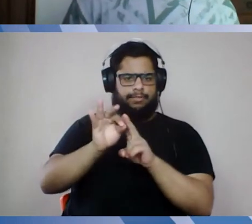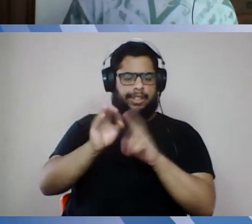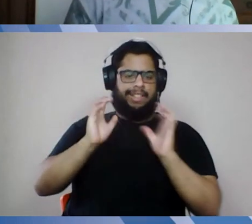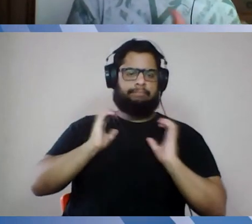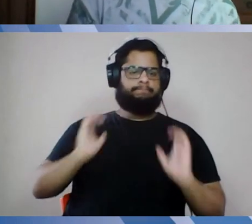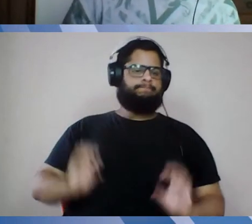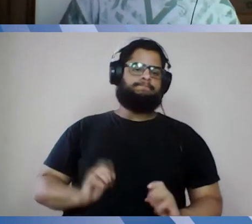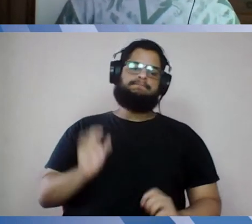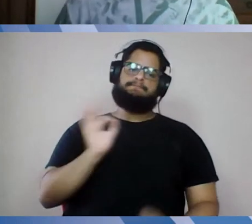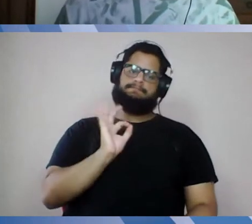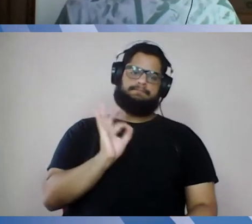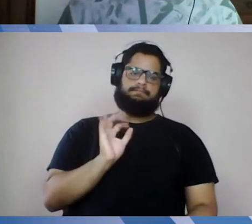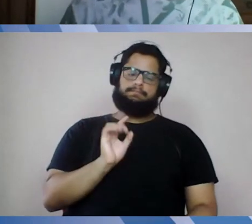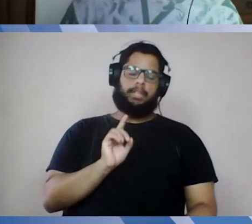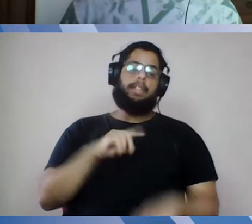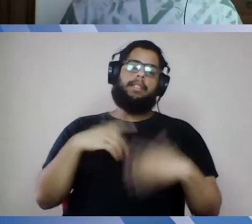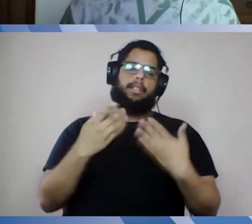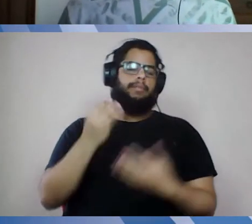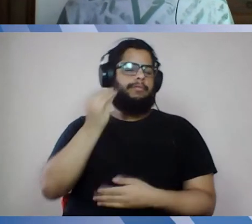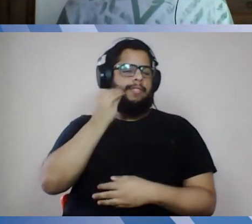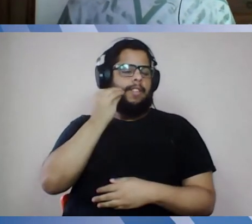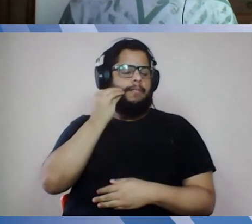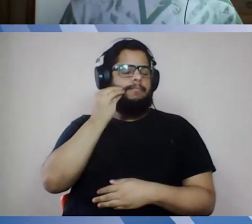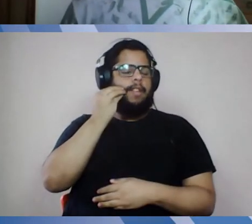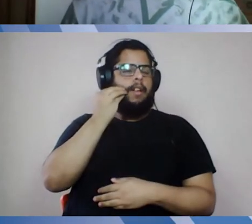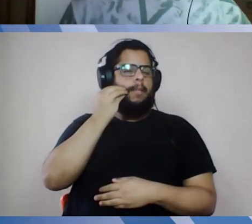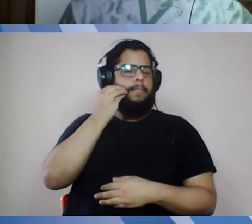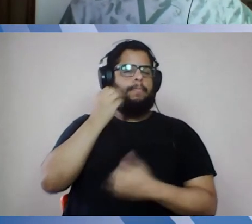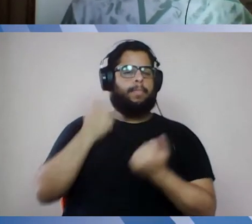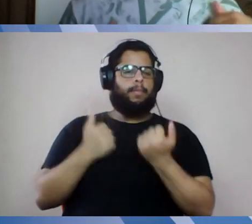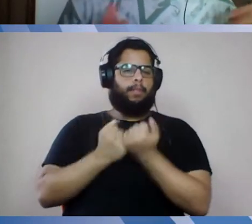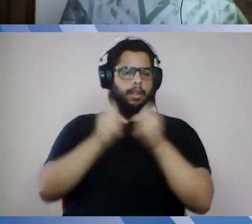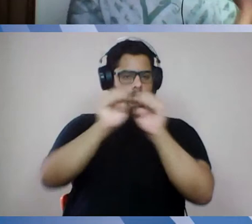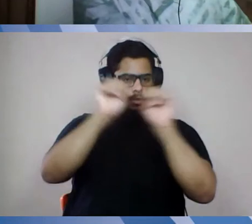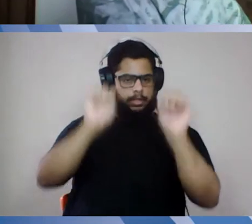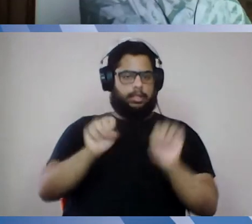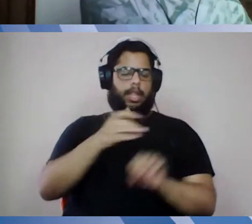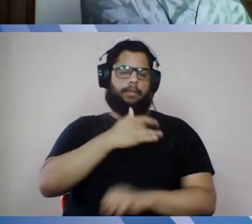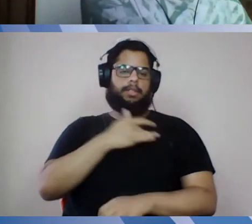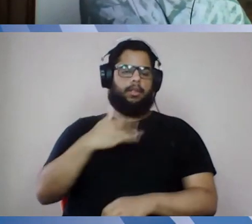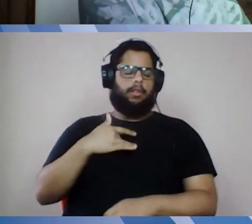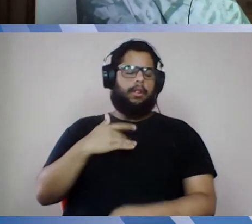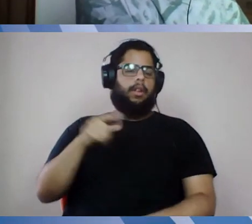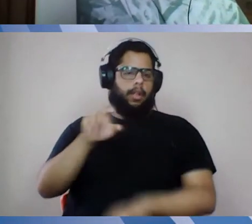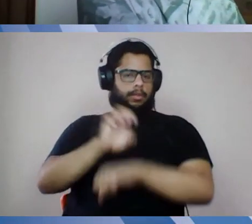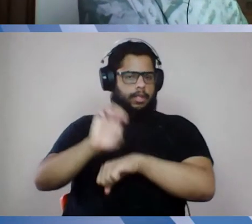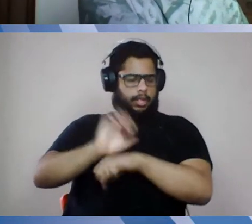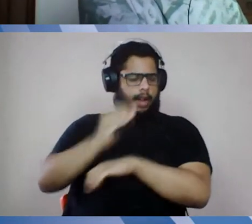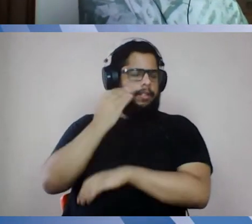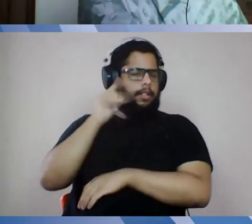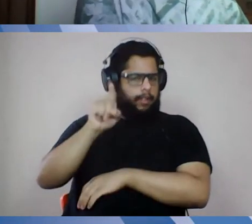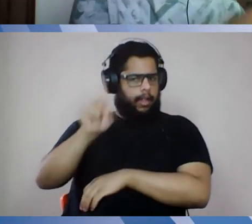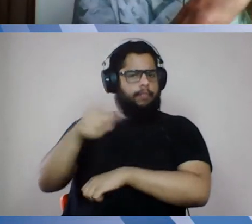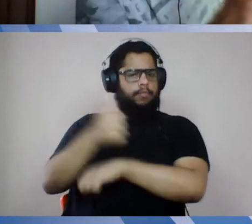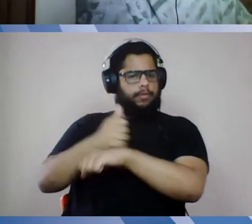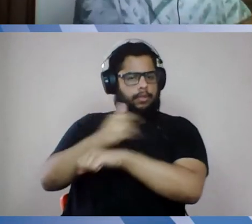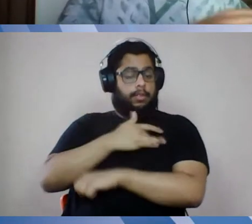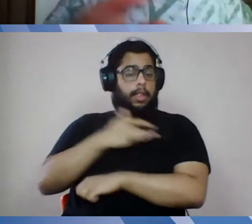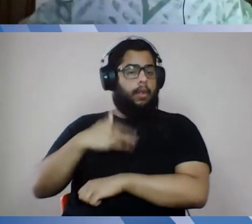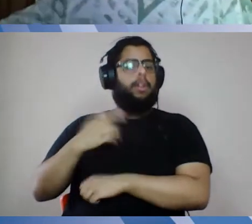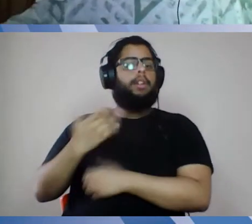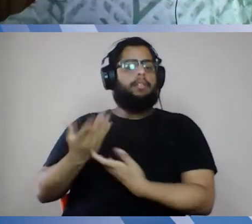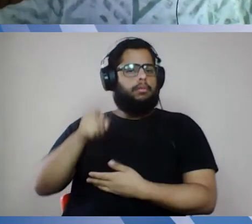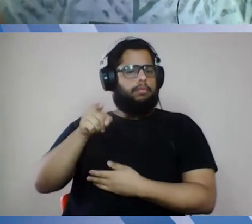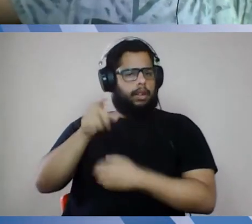E, então, nós vamos tentar trabalhar dentro dessa linha. Então, um estagiário, eu entendo que ele é profissional de saúde. Se ele é profissional de saúde, então,